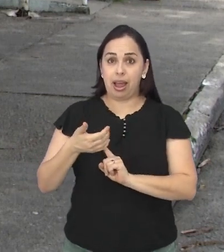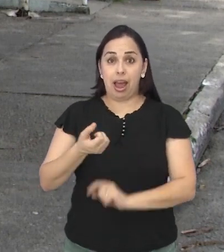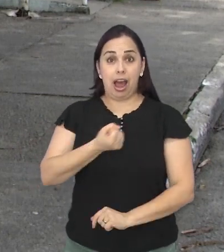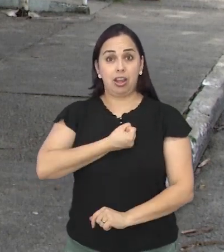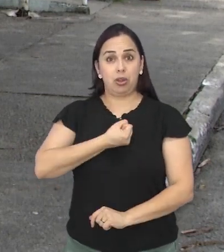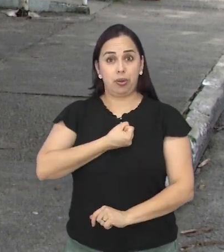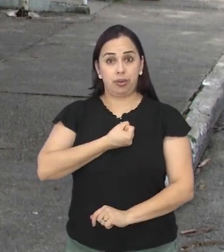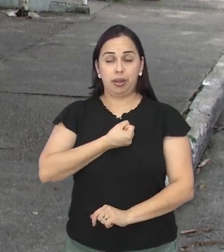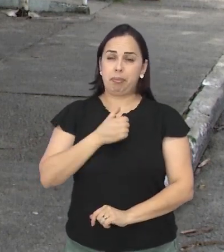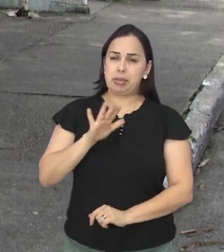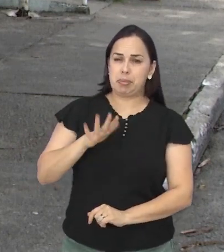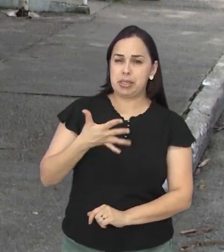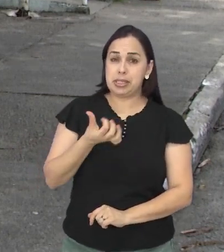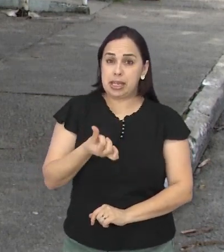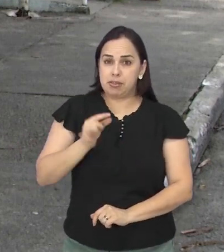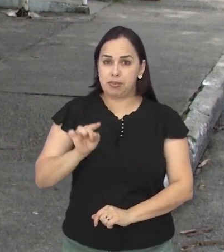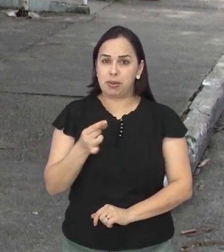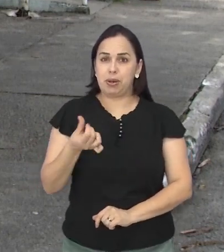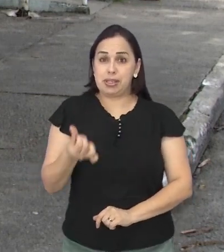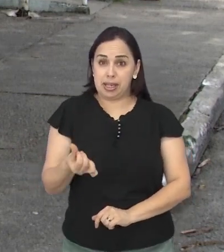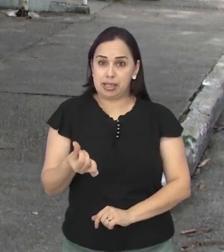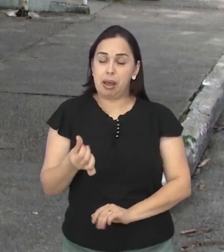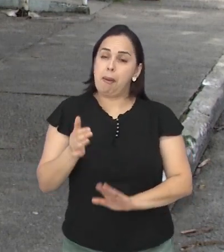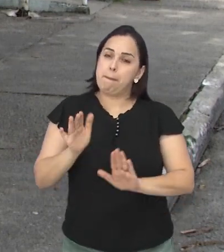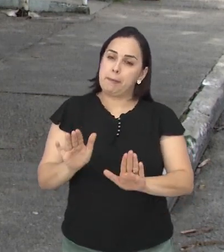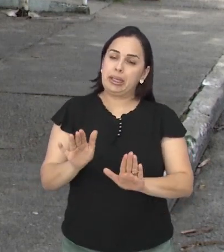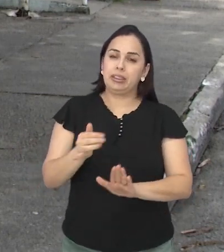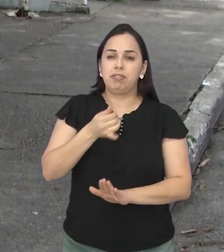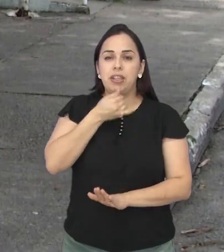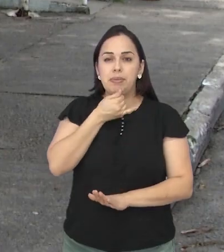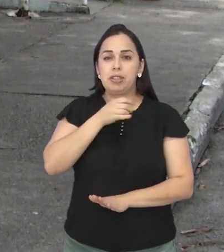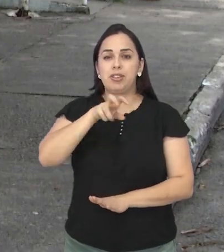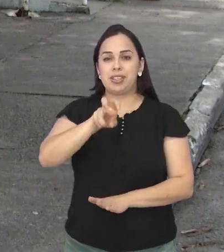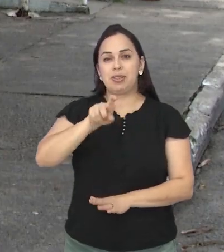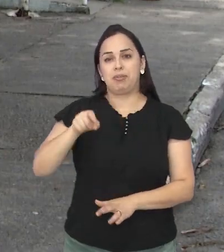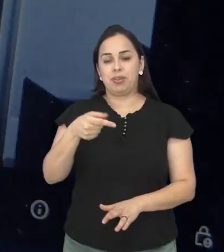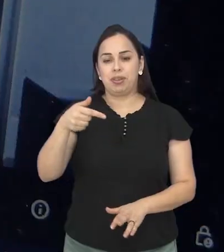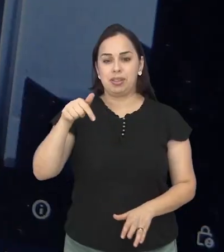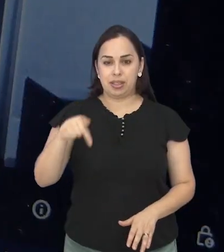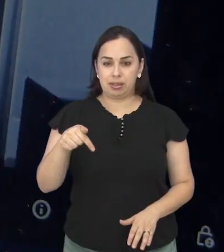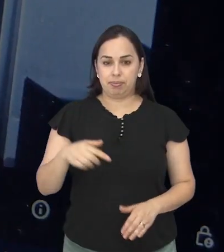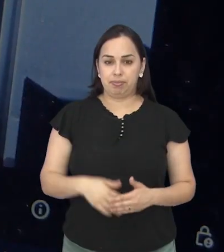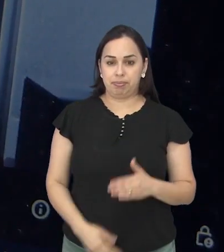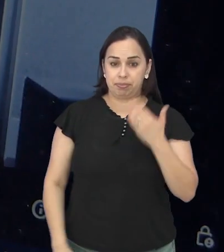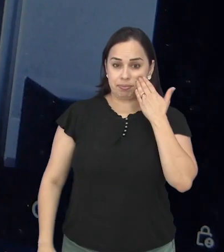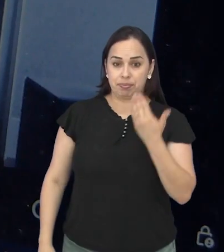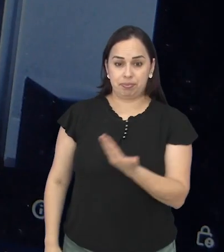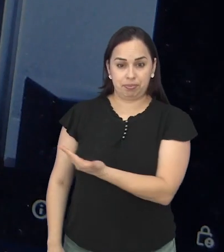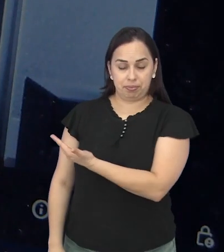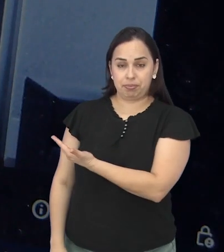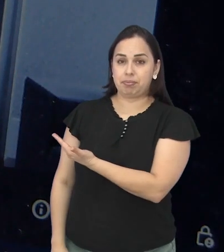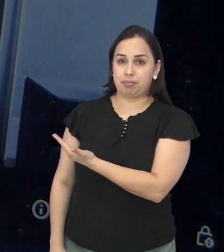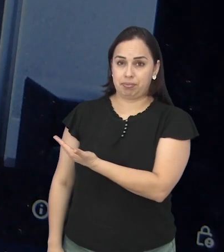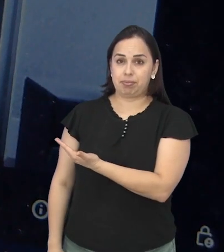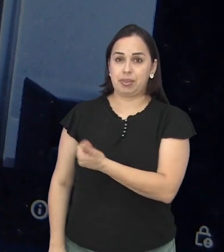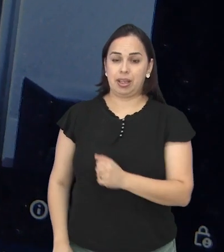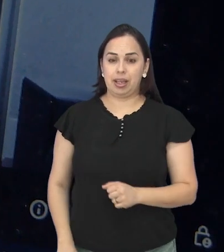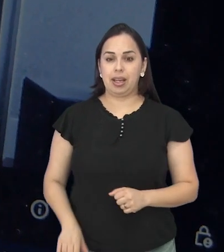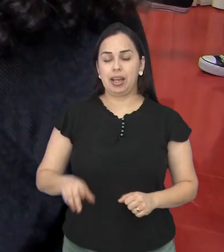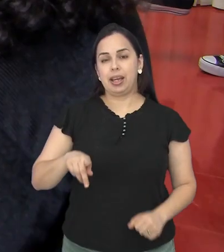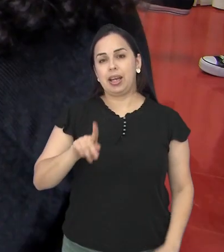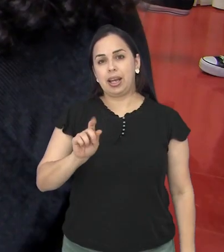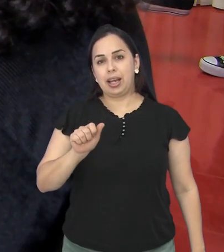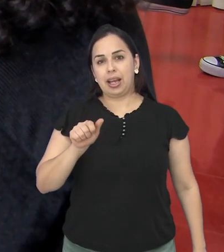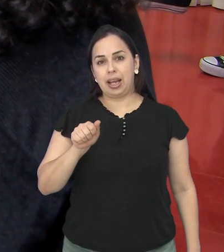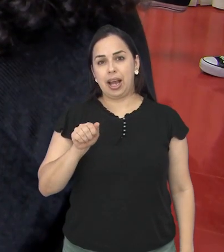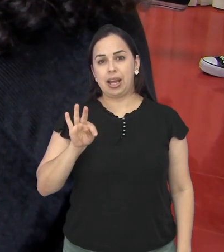necessária deveria ser 6,6, mas a nota obtida foi 5,7 A doutora Cátia Regina Branco da Fonseca,